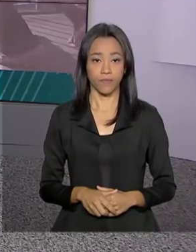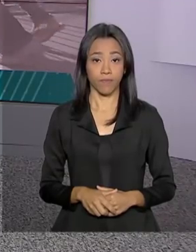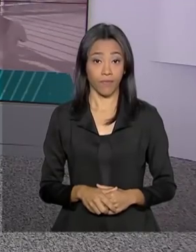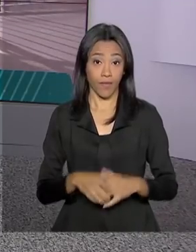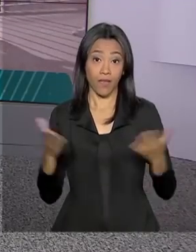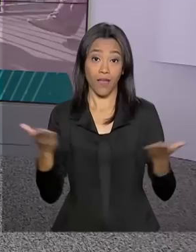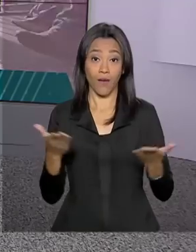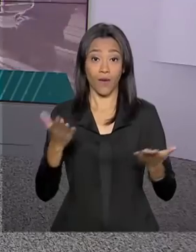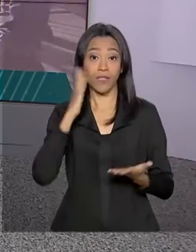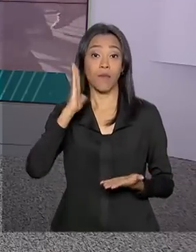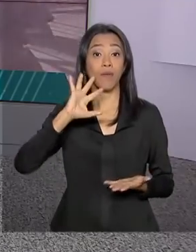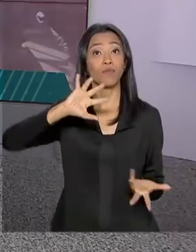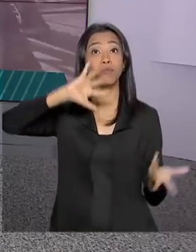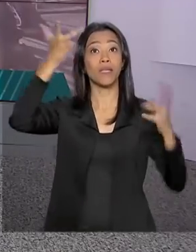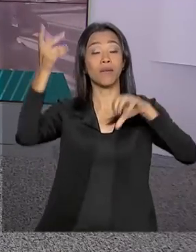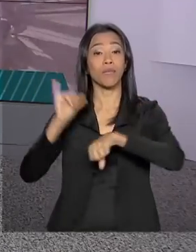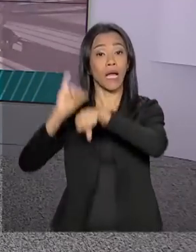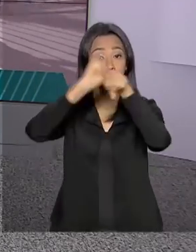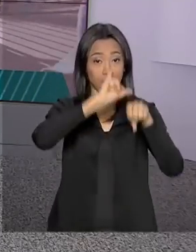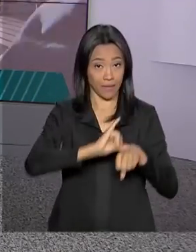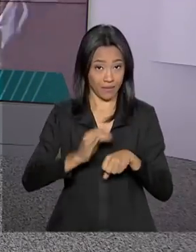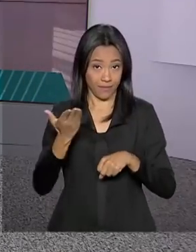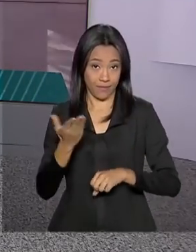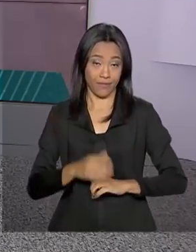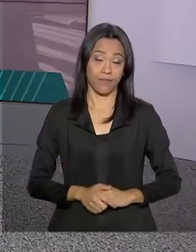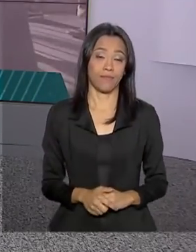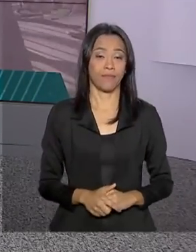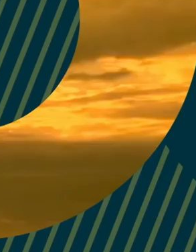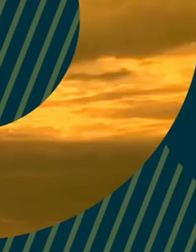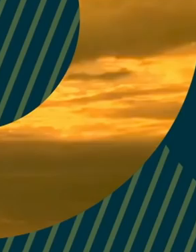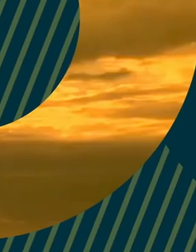E agora, a hora de saber como fica o tempo em algumas capitais.